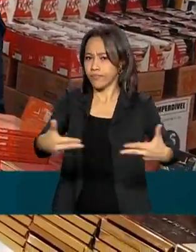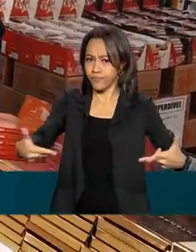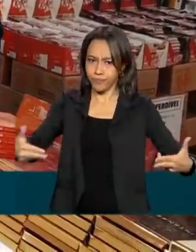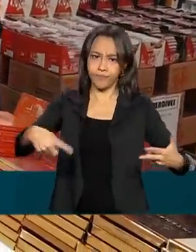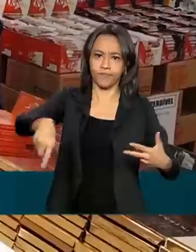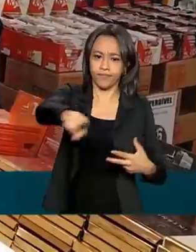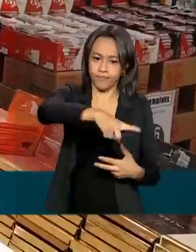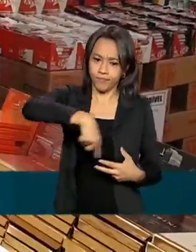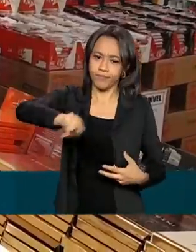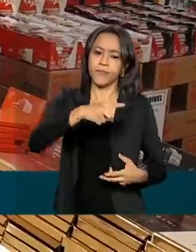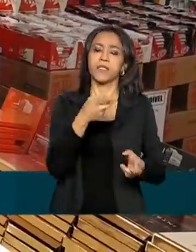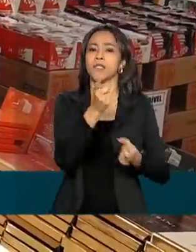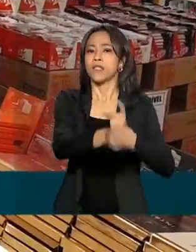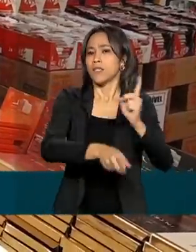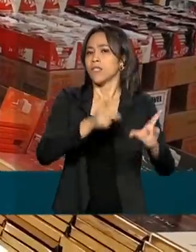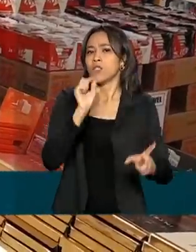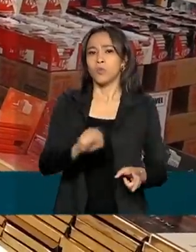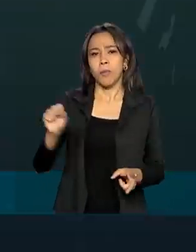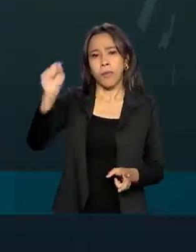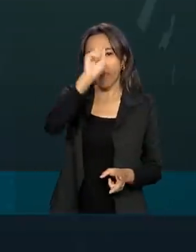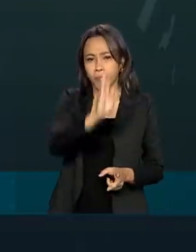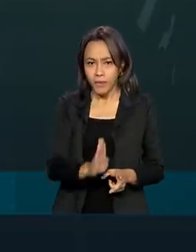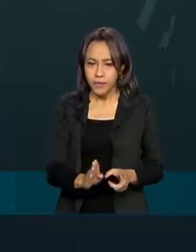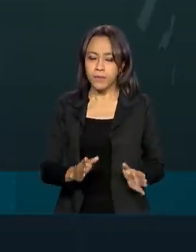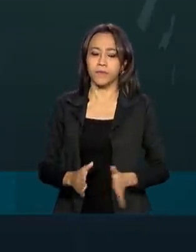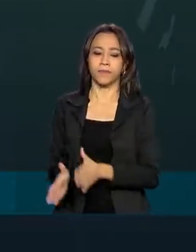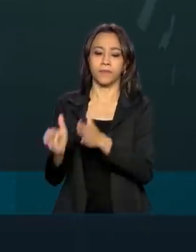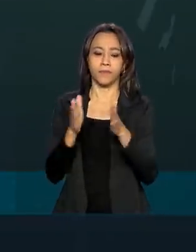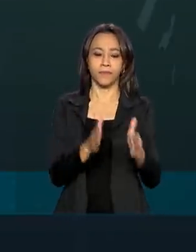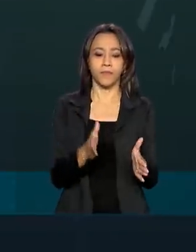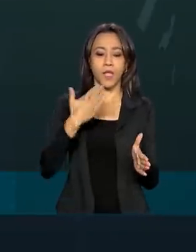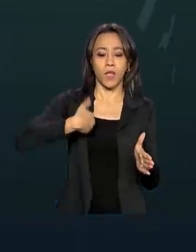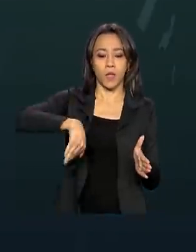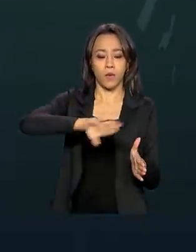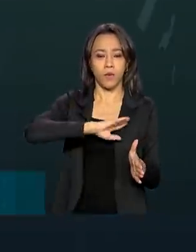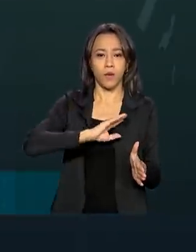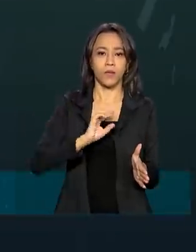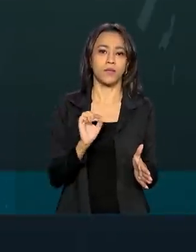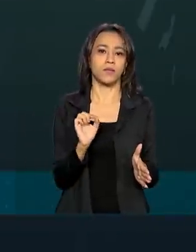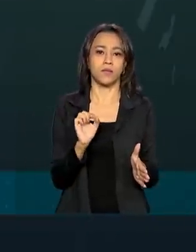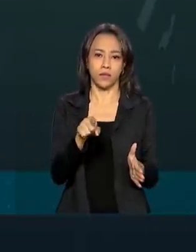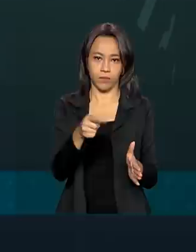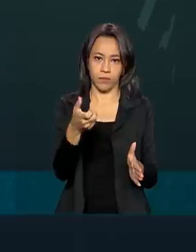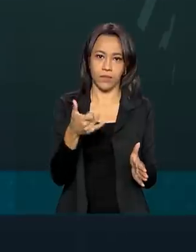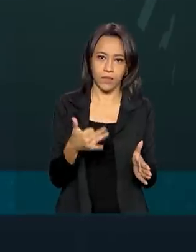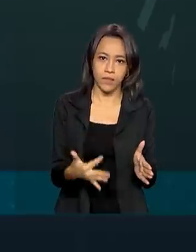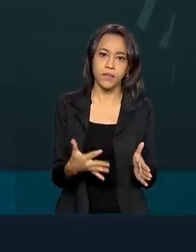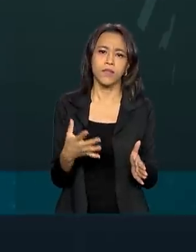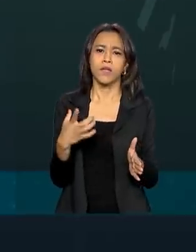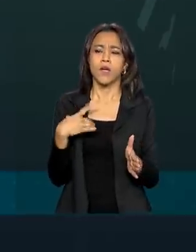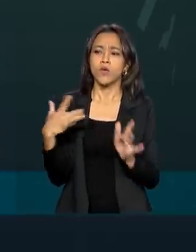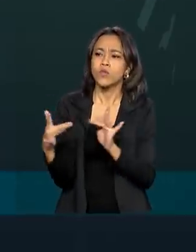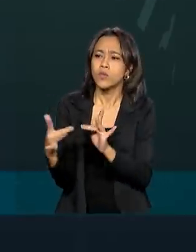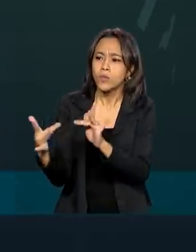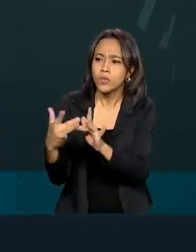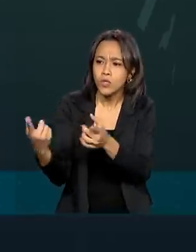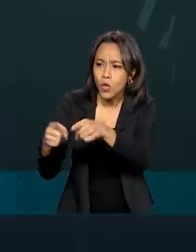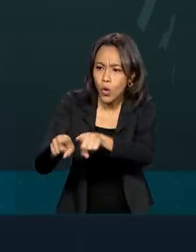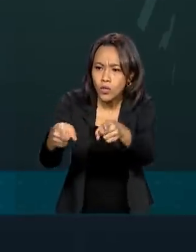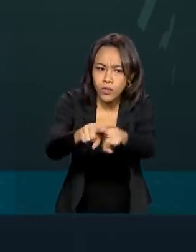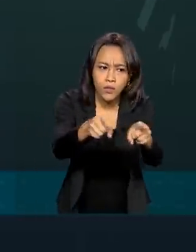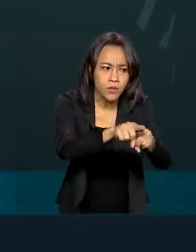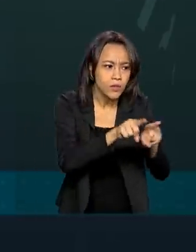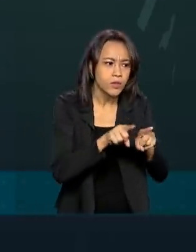estabelecimentos comerciais em todo o país. Nós estamos congregando muitas entidades, associações de